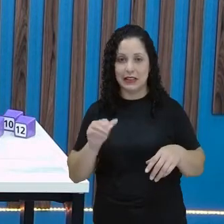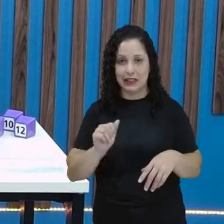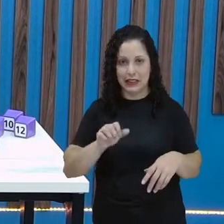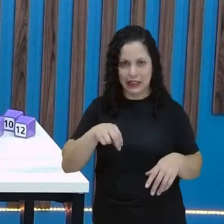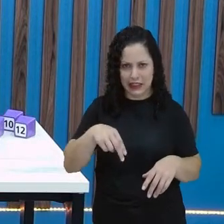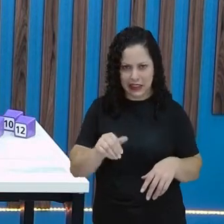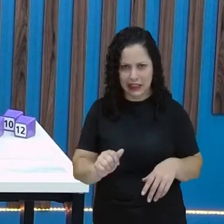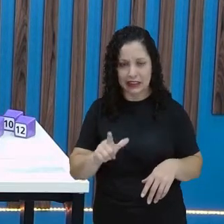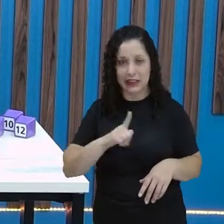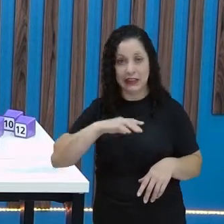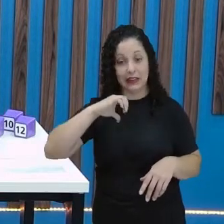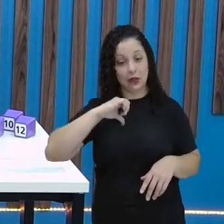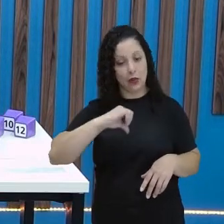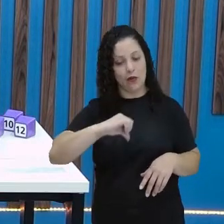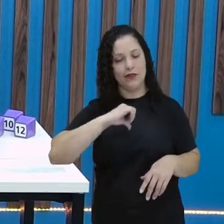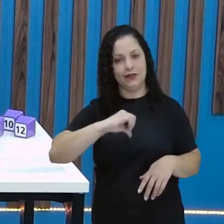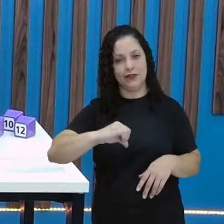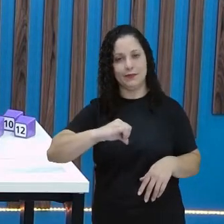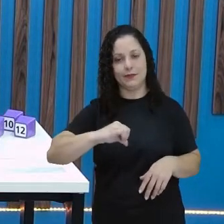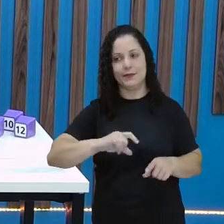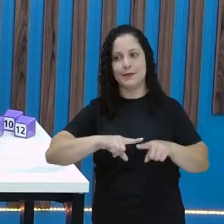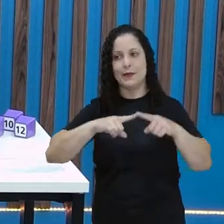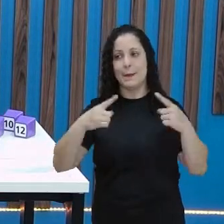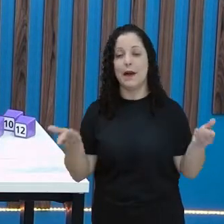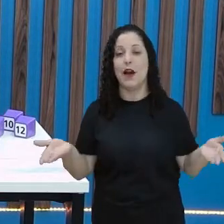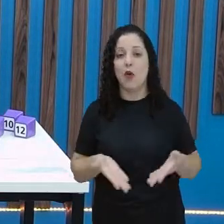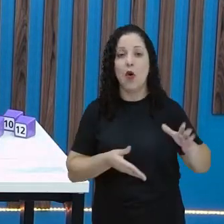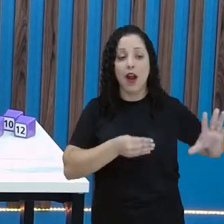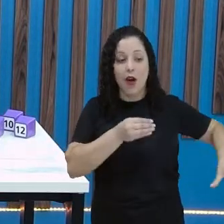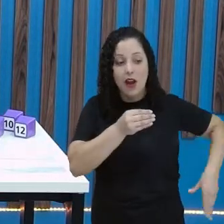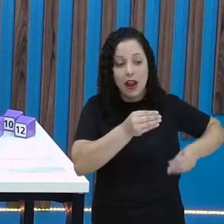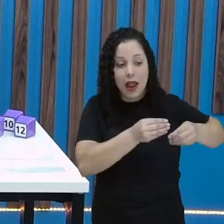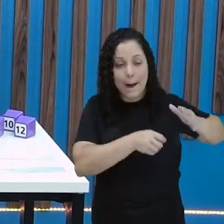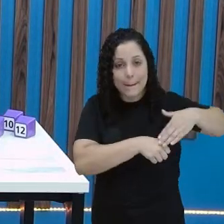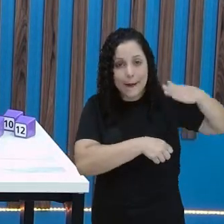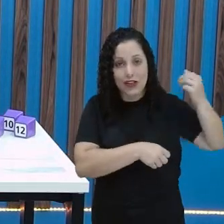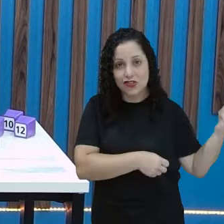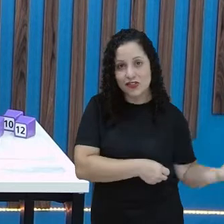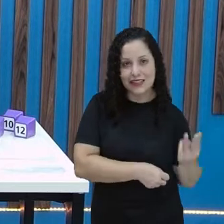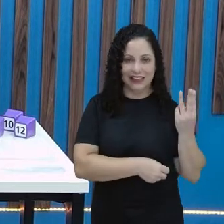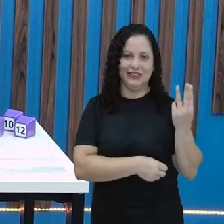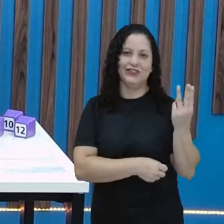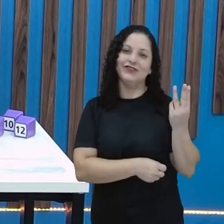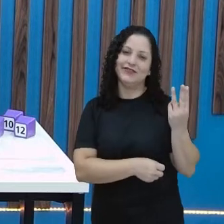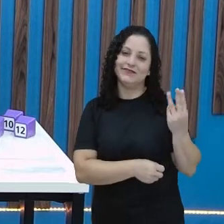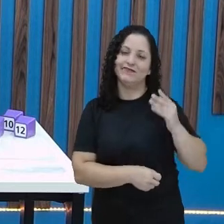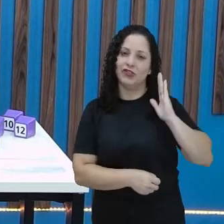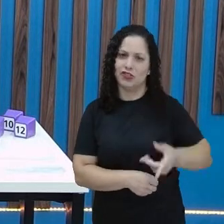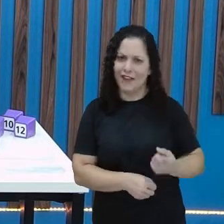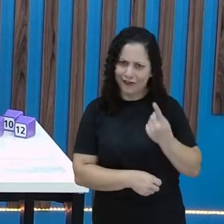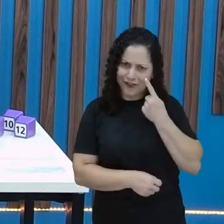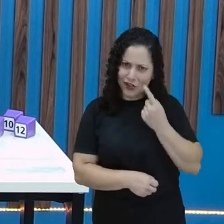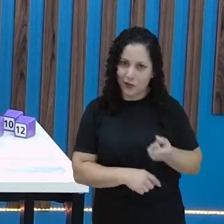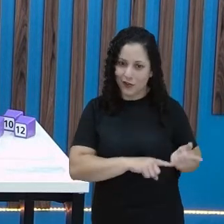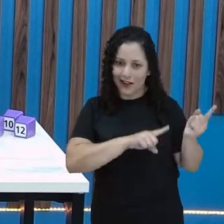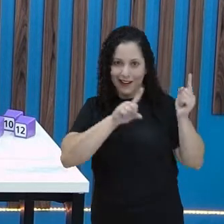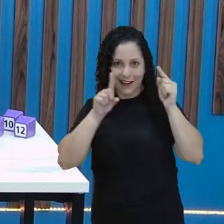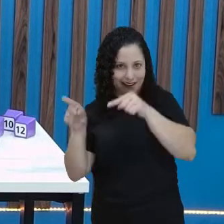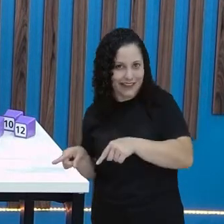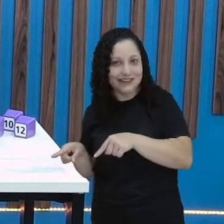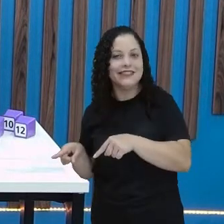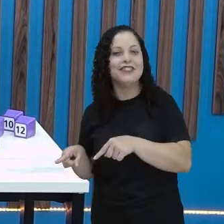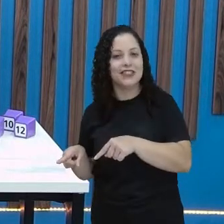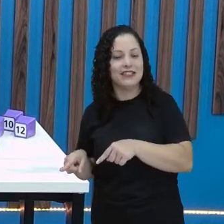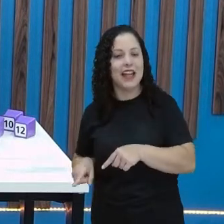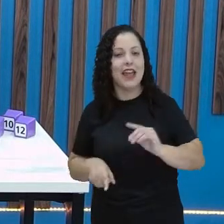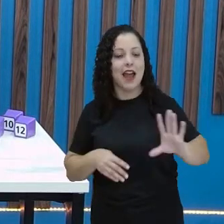nove, certo? Só que aí vai adicionar mais três. A gente já viu na proposição anterior